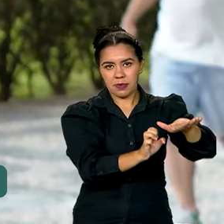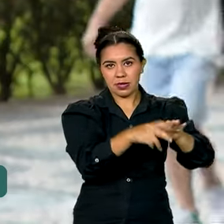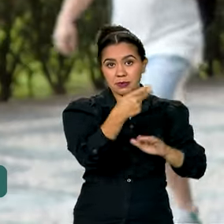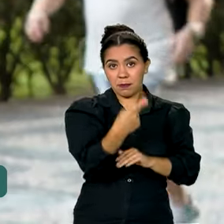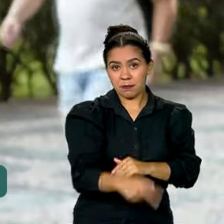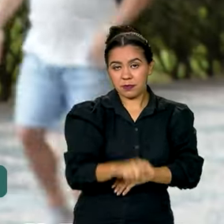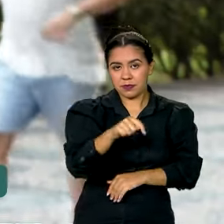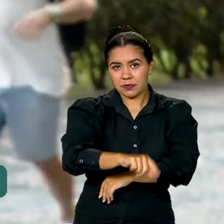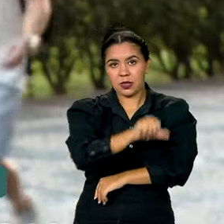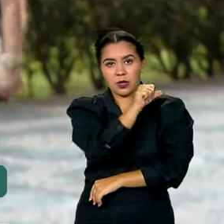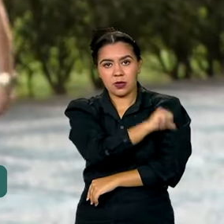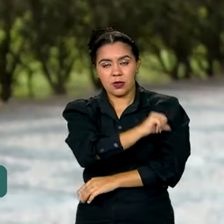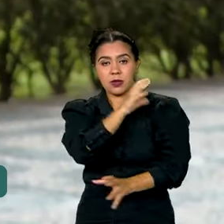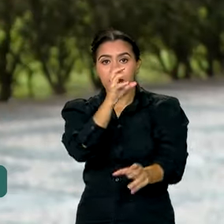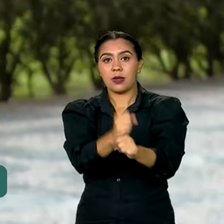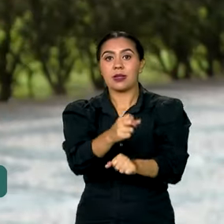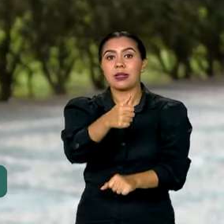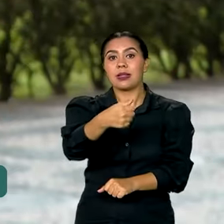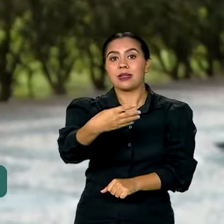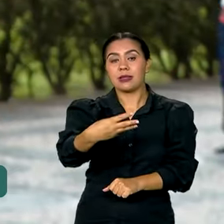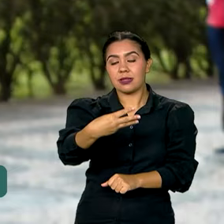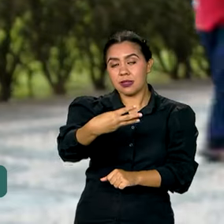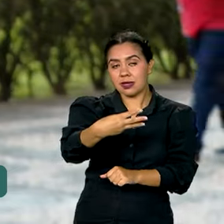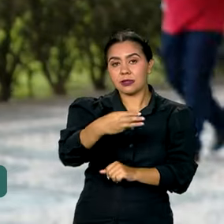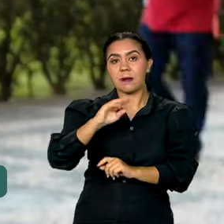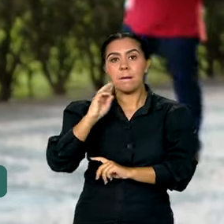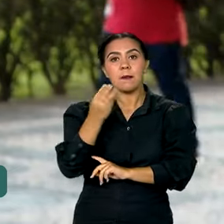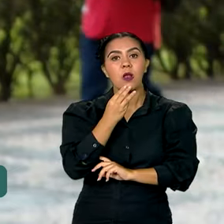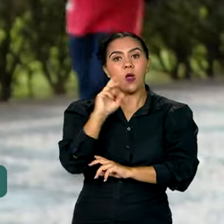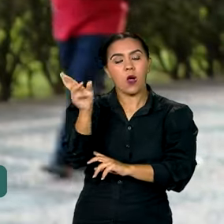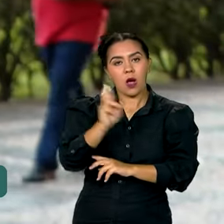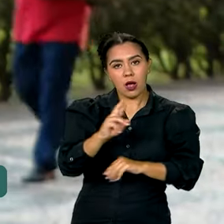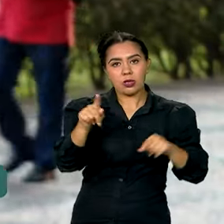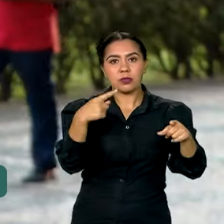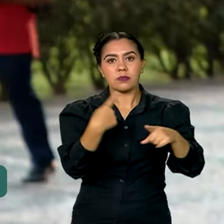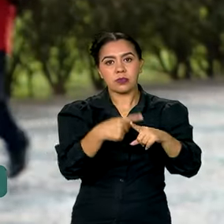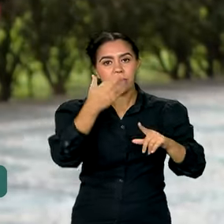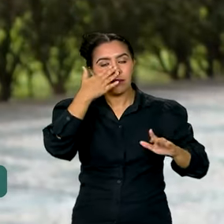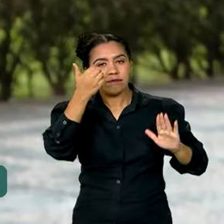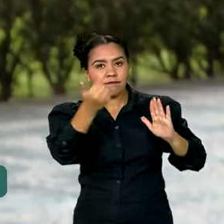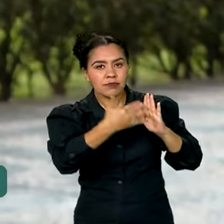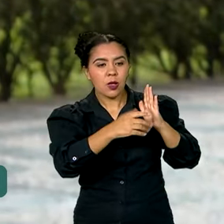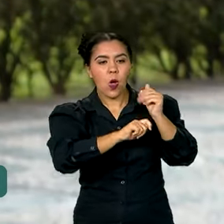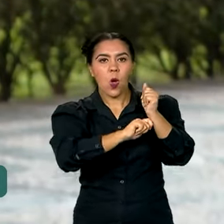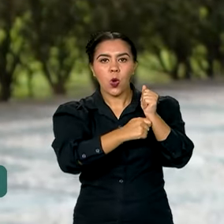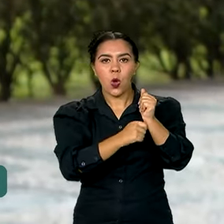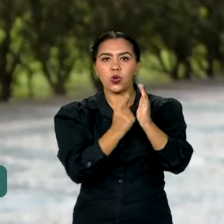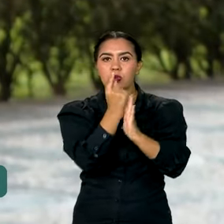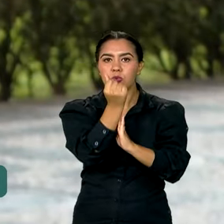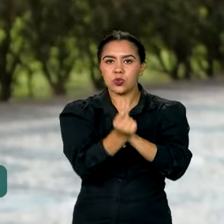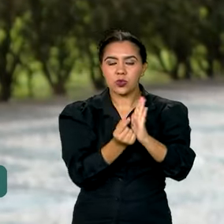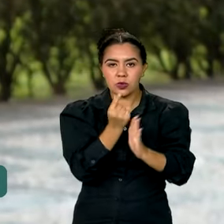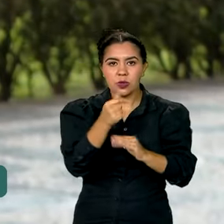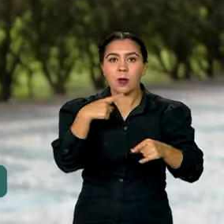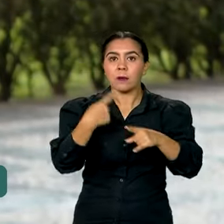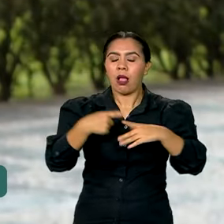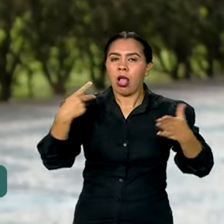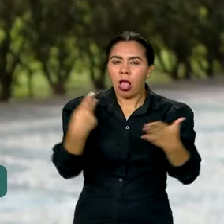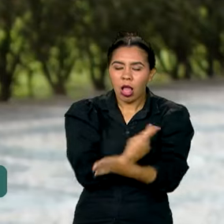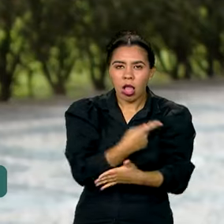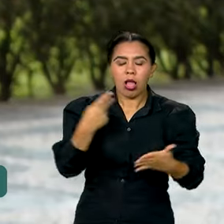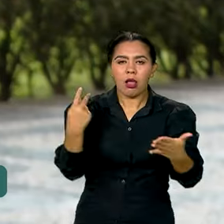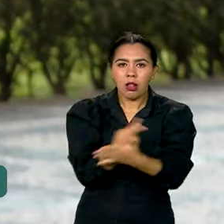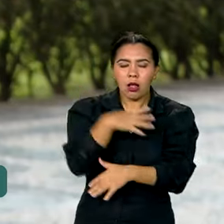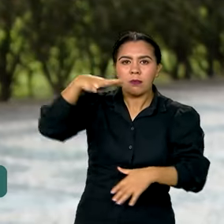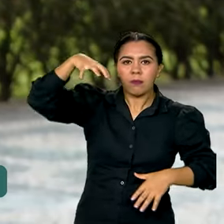em mais de 13 milhões de reais por violar o Código de Defesa do Consumidor por causa da frequência das interrupções no